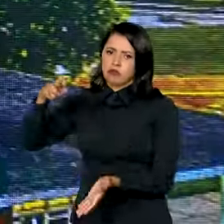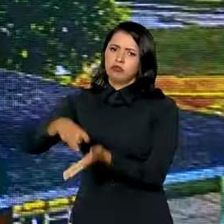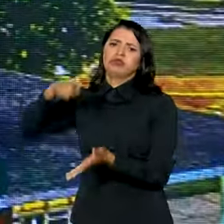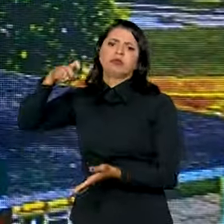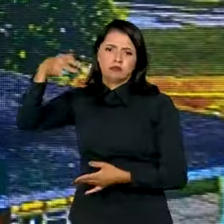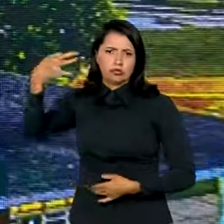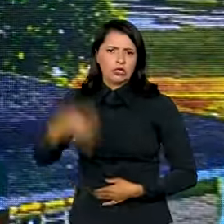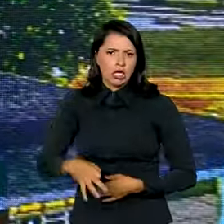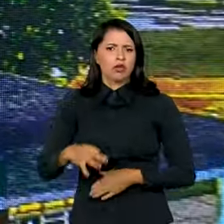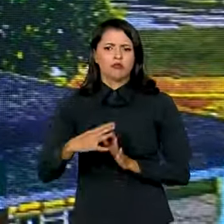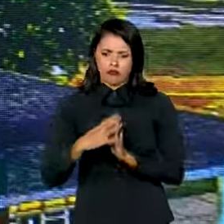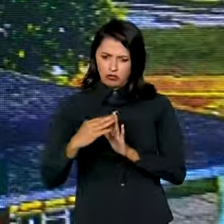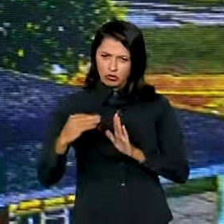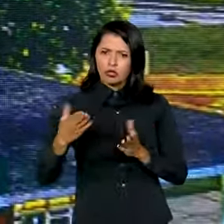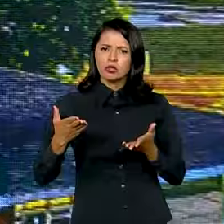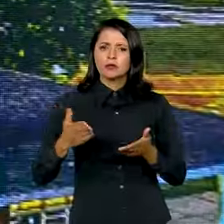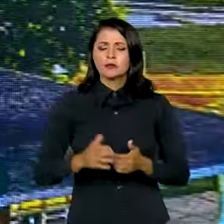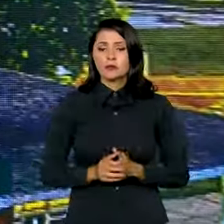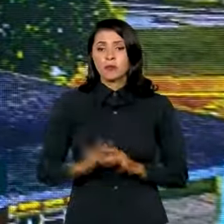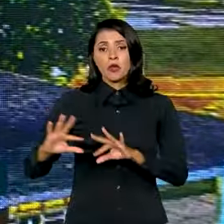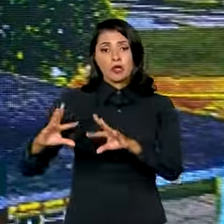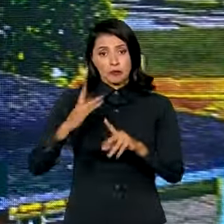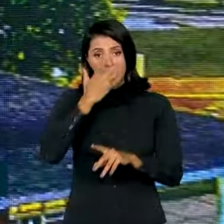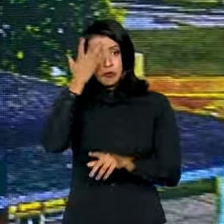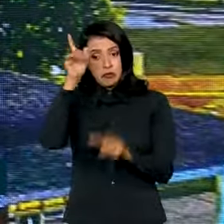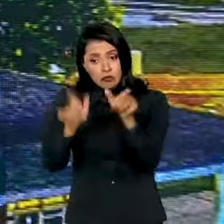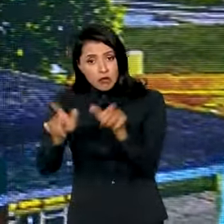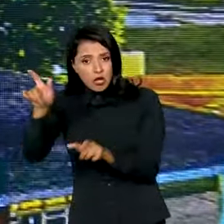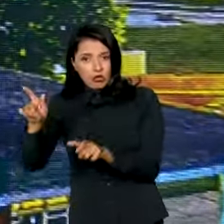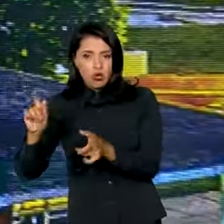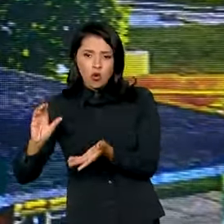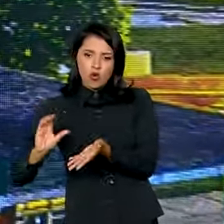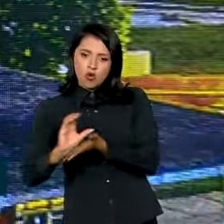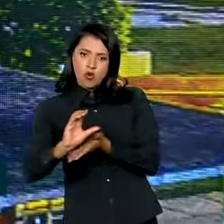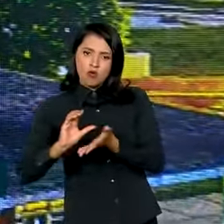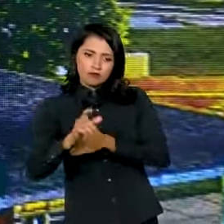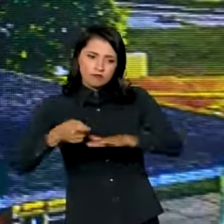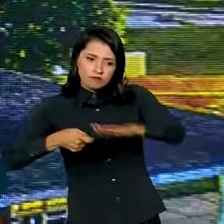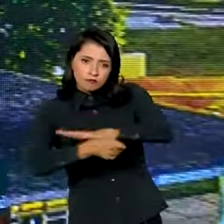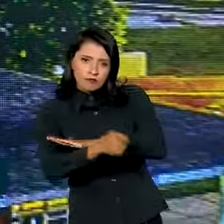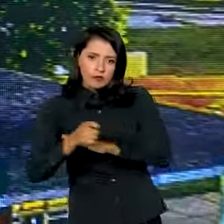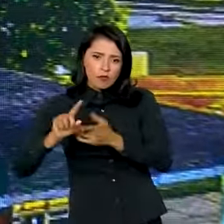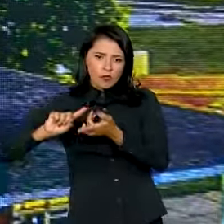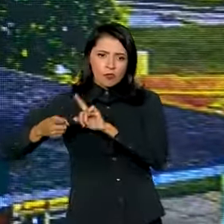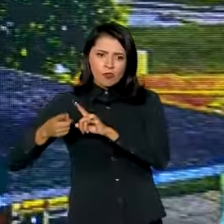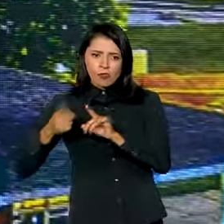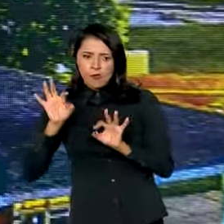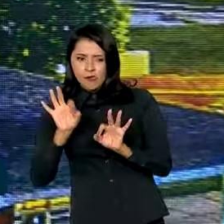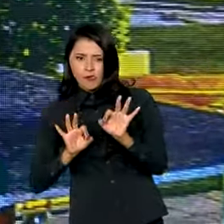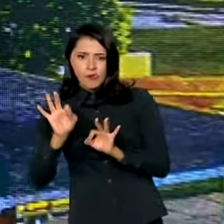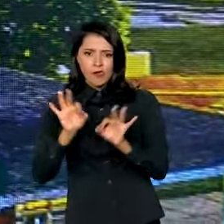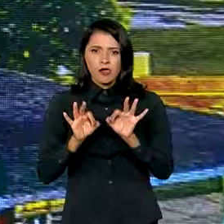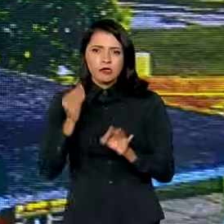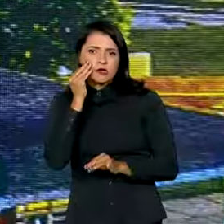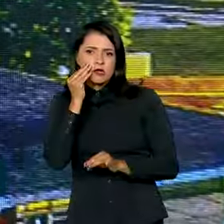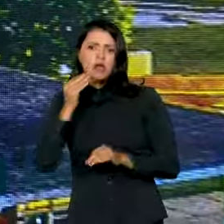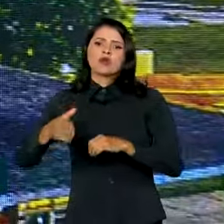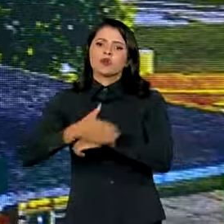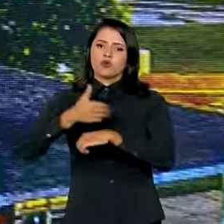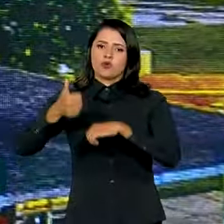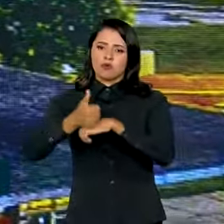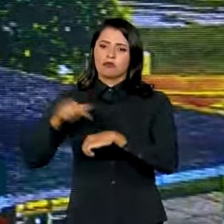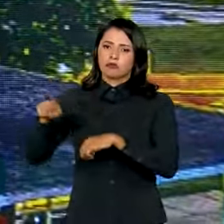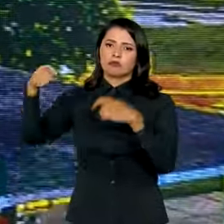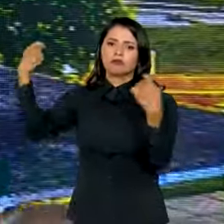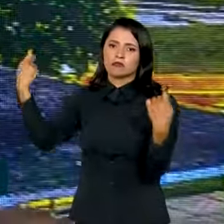Todos aqueles que financiaram, planejaram e executaram a tentativa de golpe devem